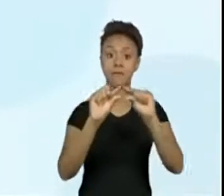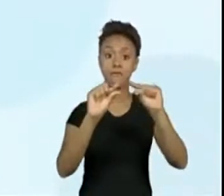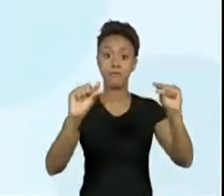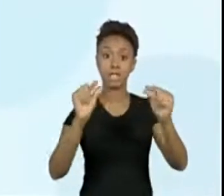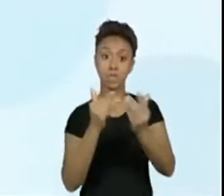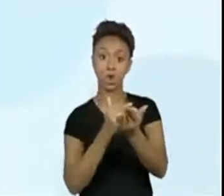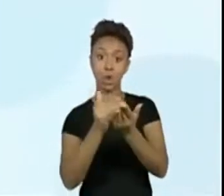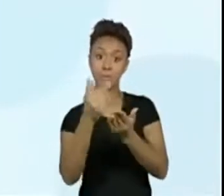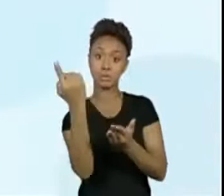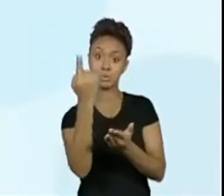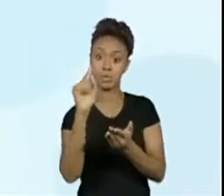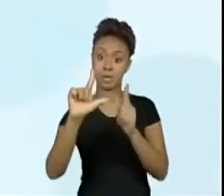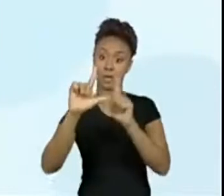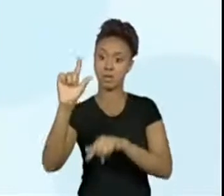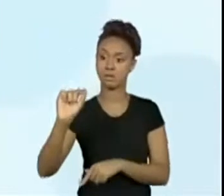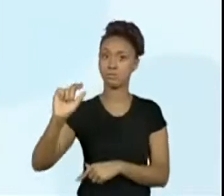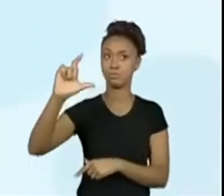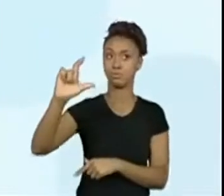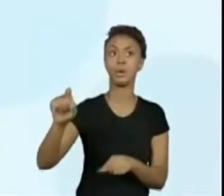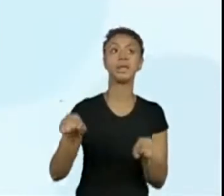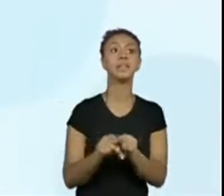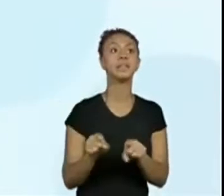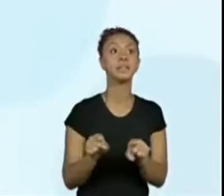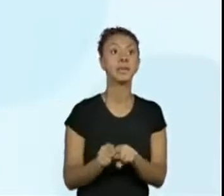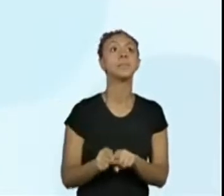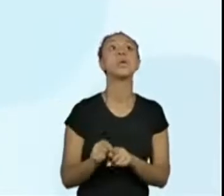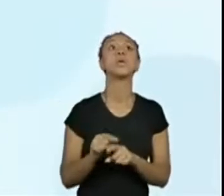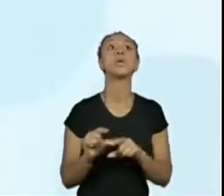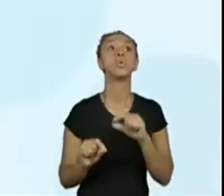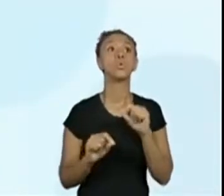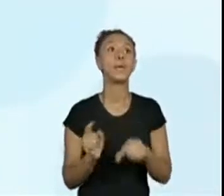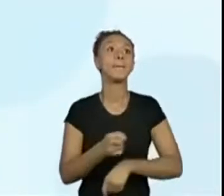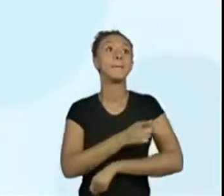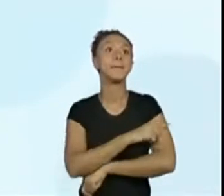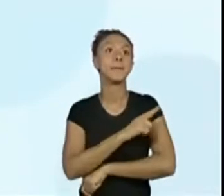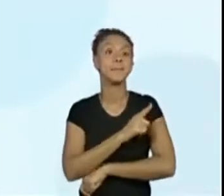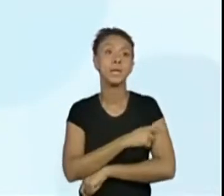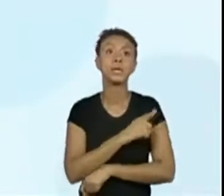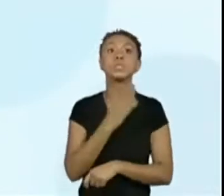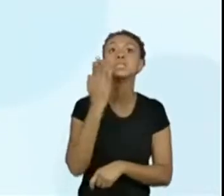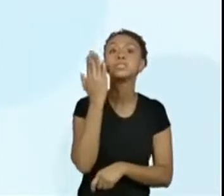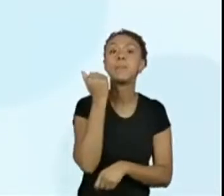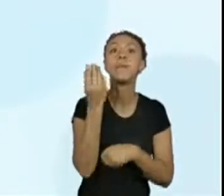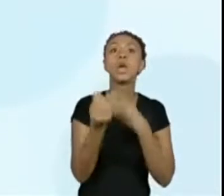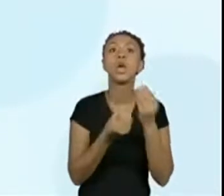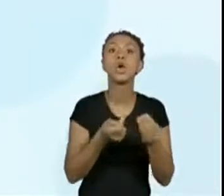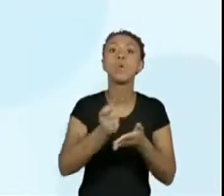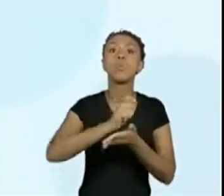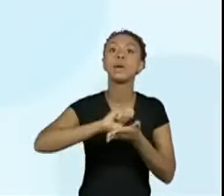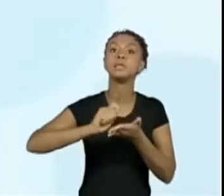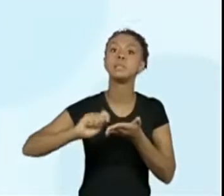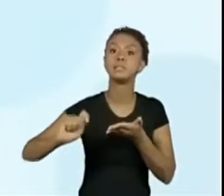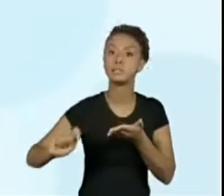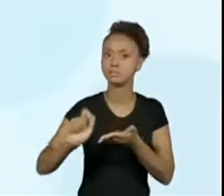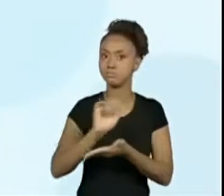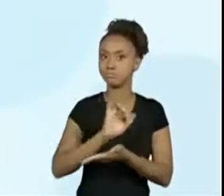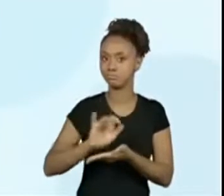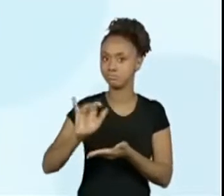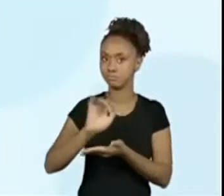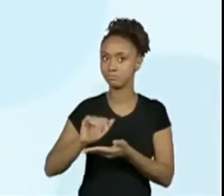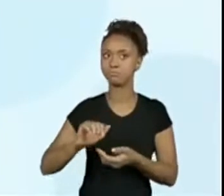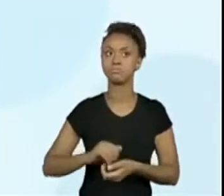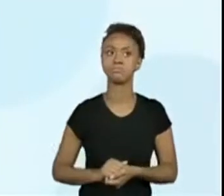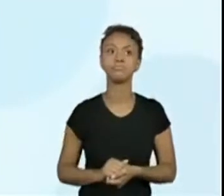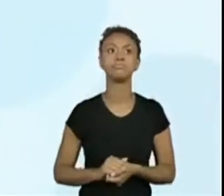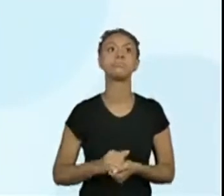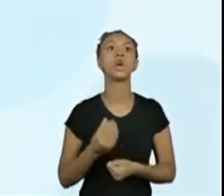Uma retomada do primeiro ano aqui da habilidade, que é compreender as noções do sistema de escrita alfabética. Segmentos sonoros